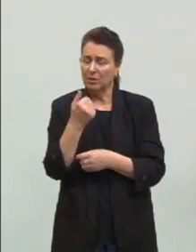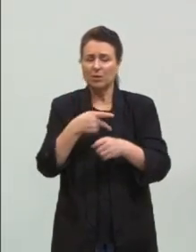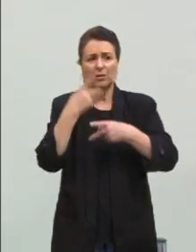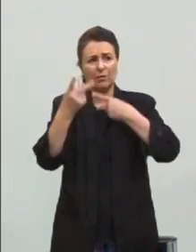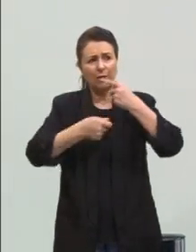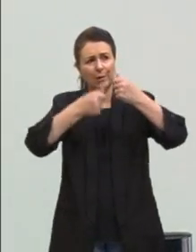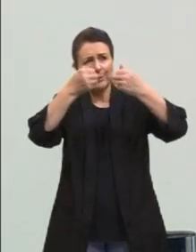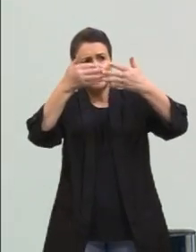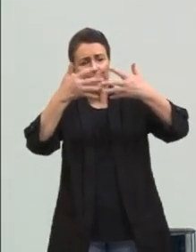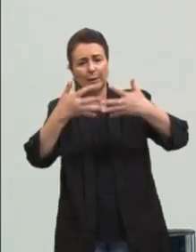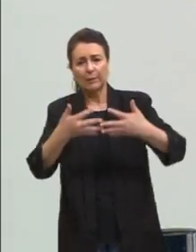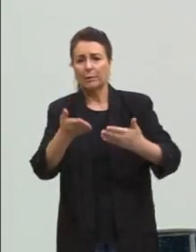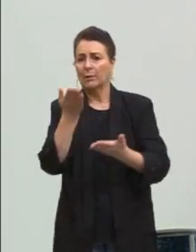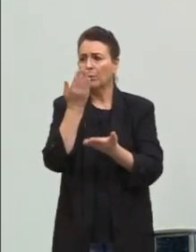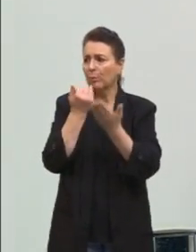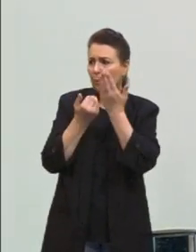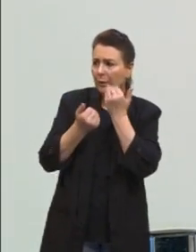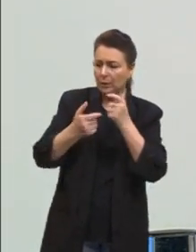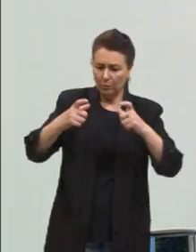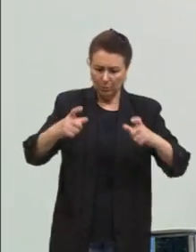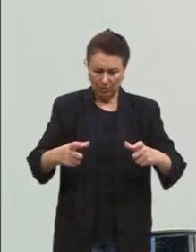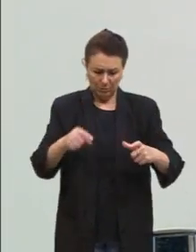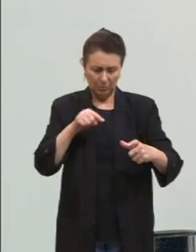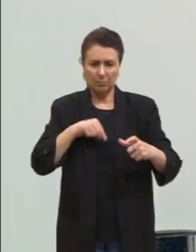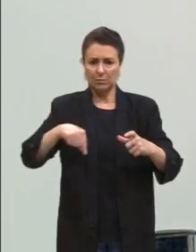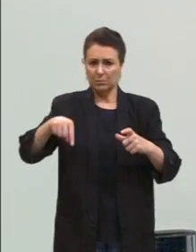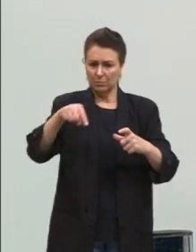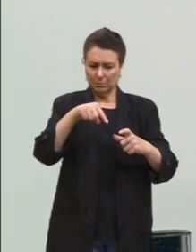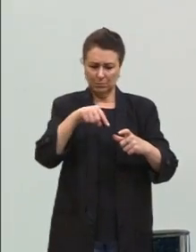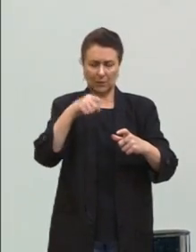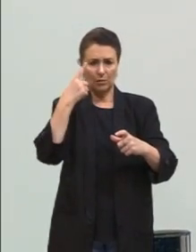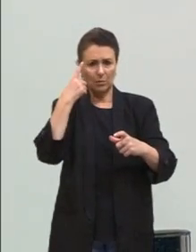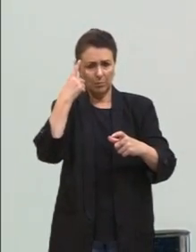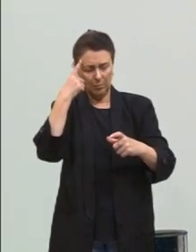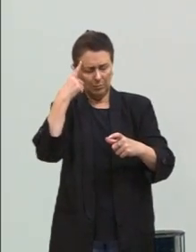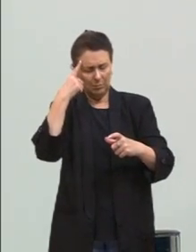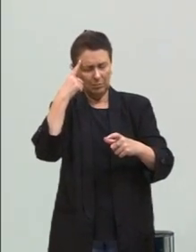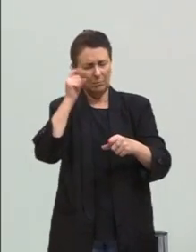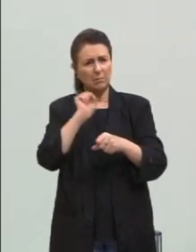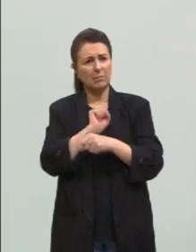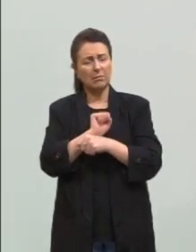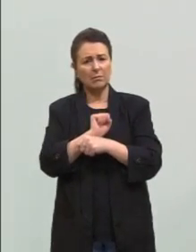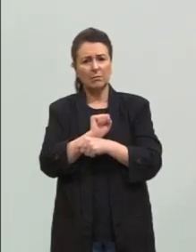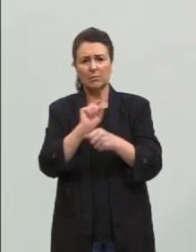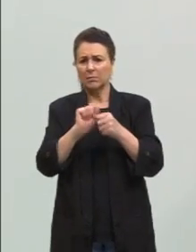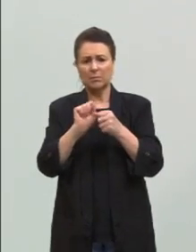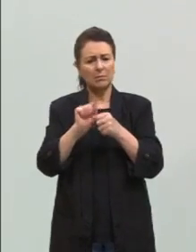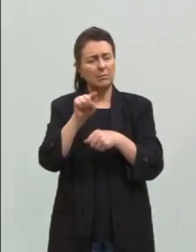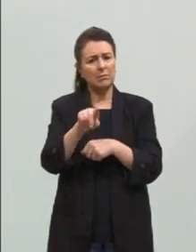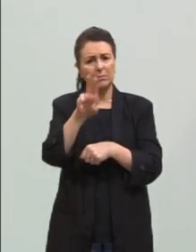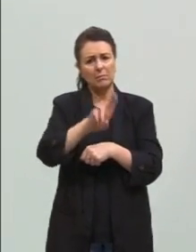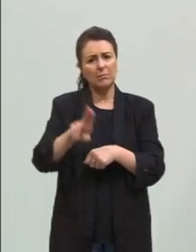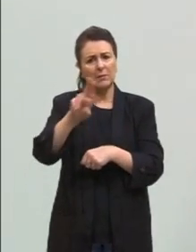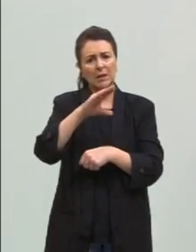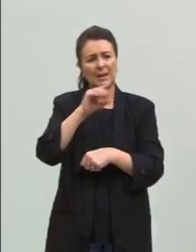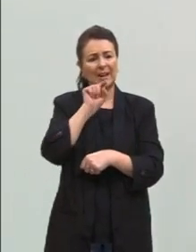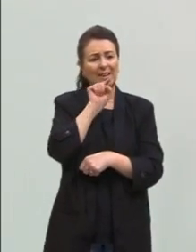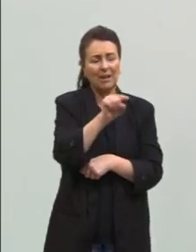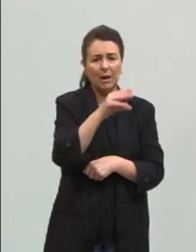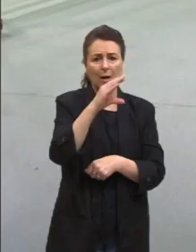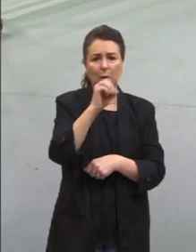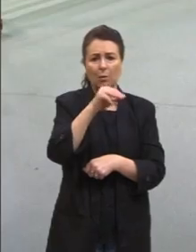nosso prato. E muitas vezes, se a gente parar para pensar, tu não faz uso daquela commodity, né?